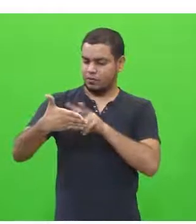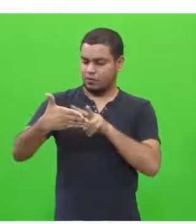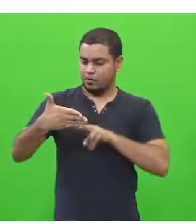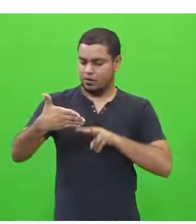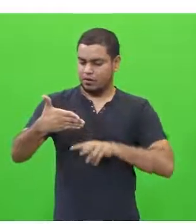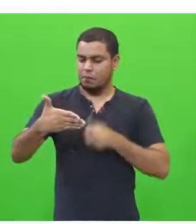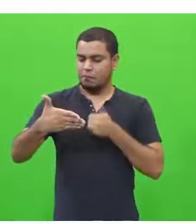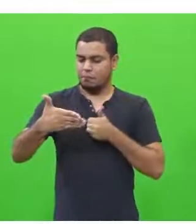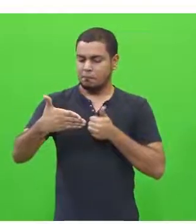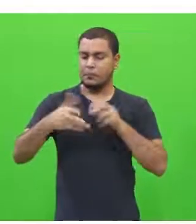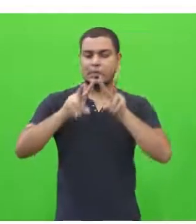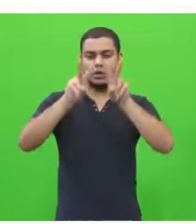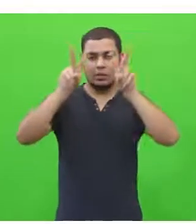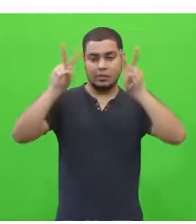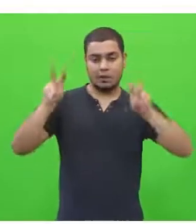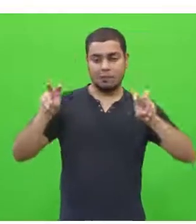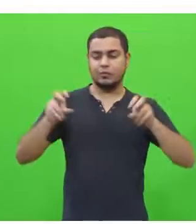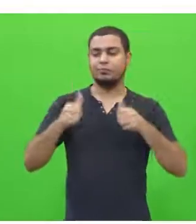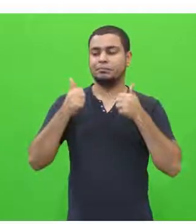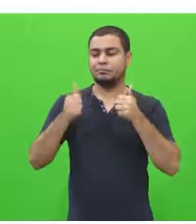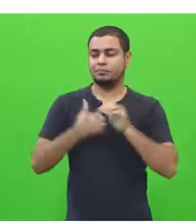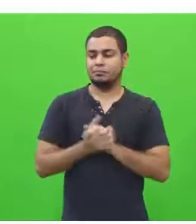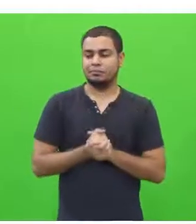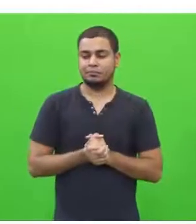destacamos aí o tema